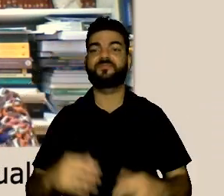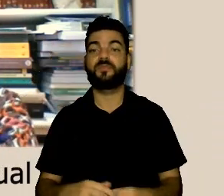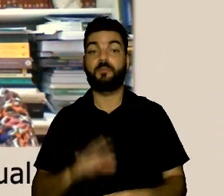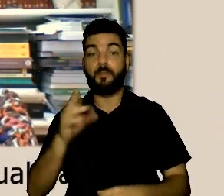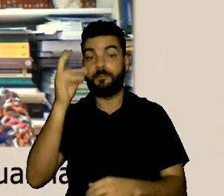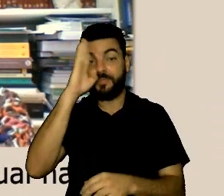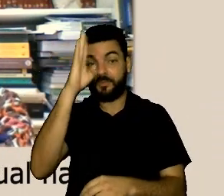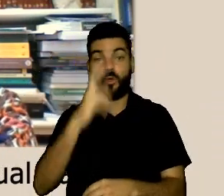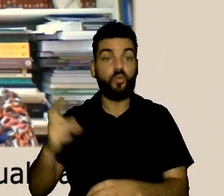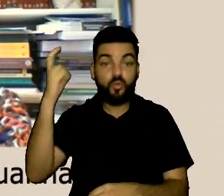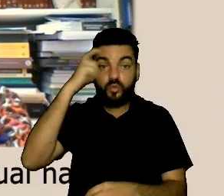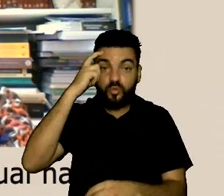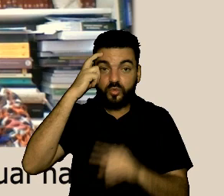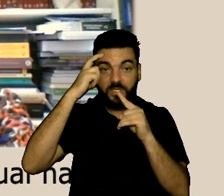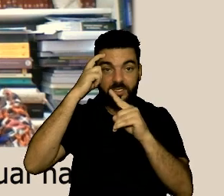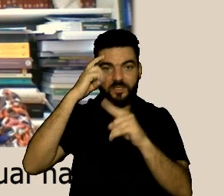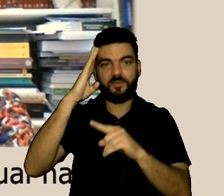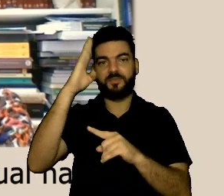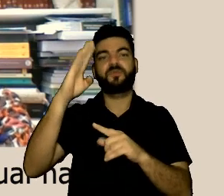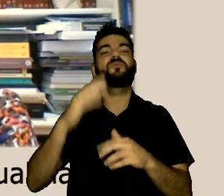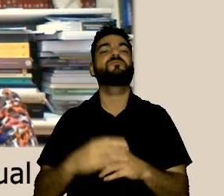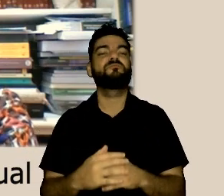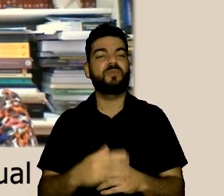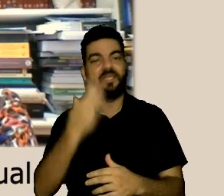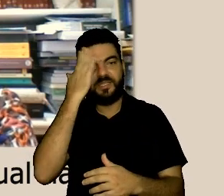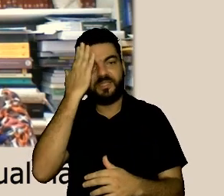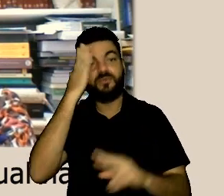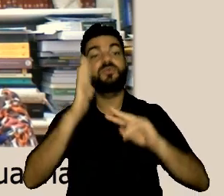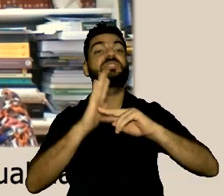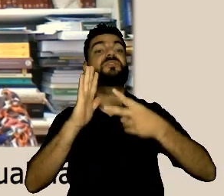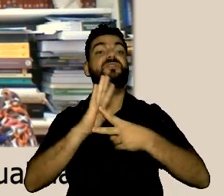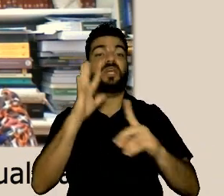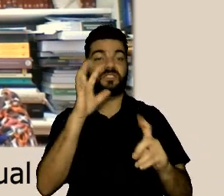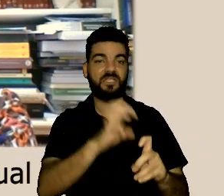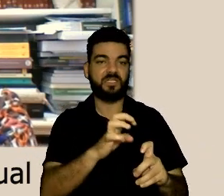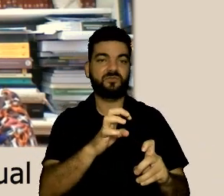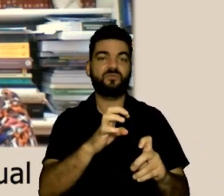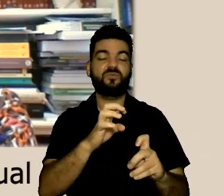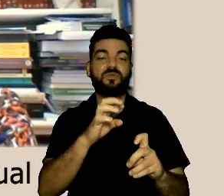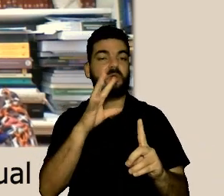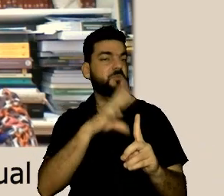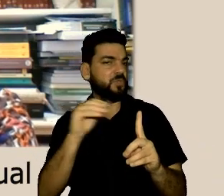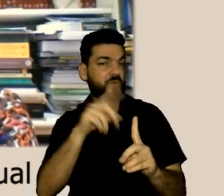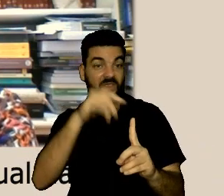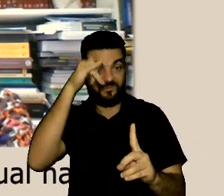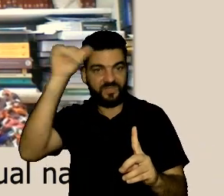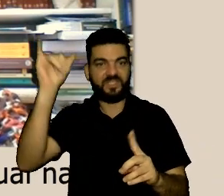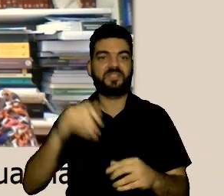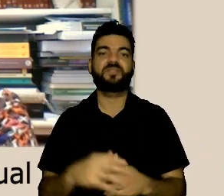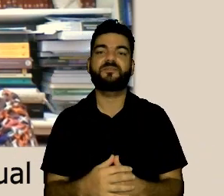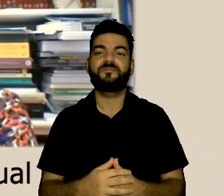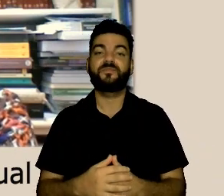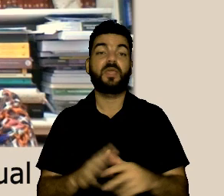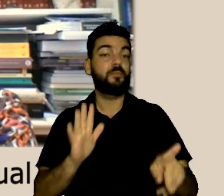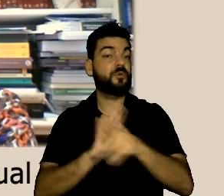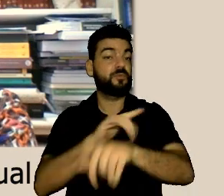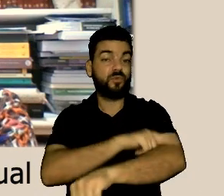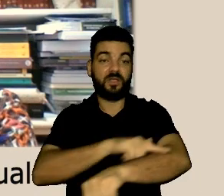de pandemia que nós identificamos esses problemas para que a cultura seja de fato uma cultura